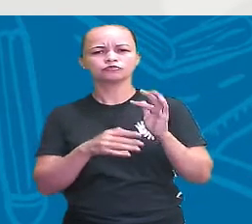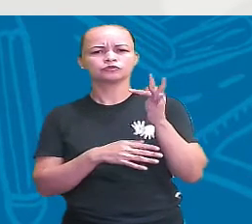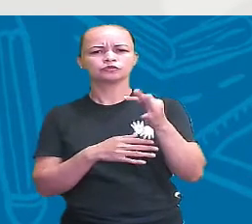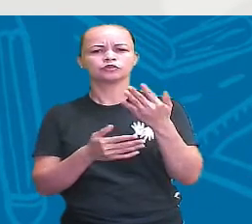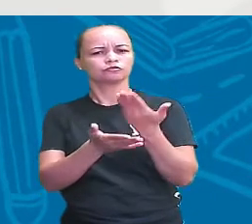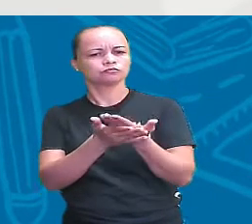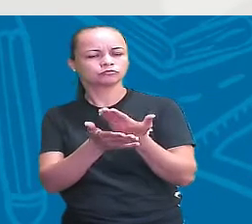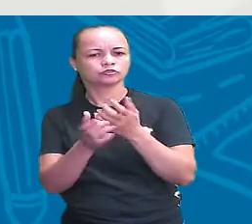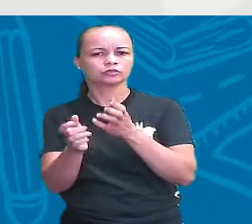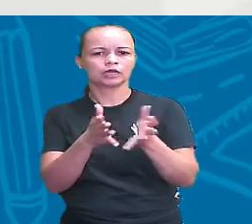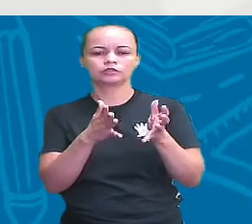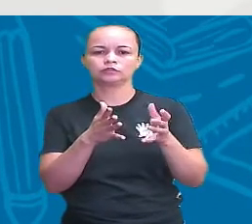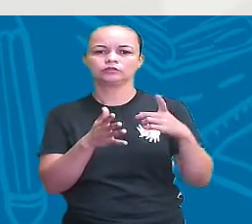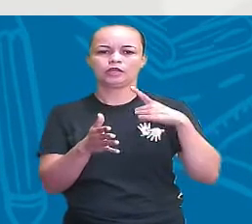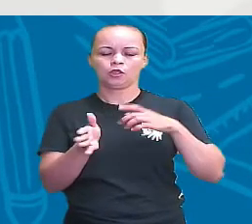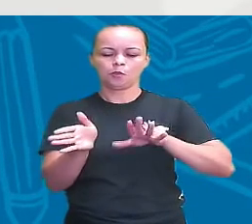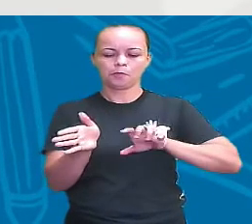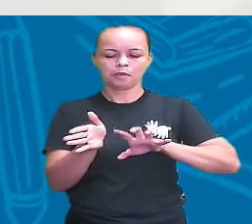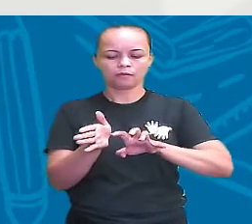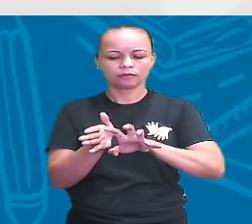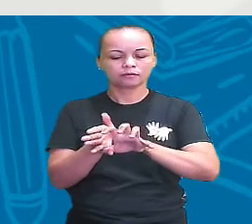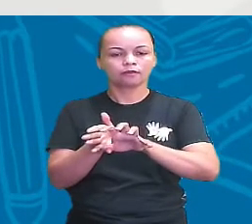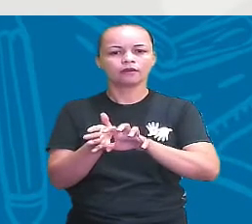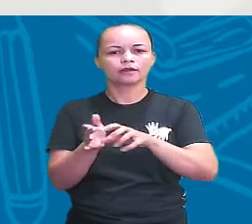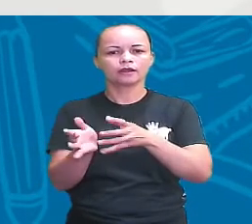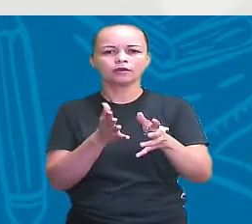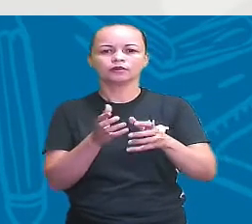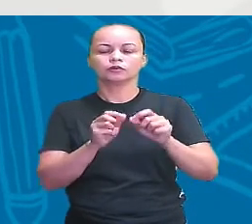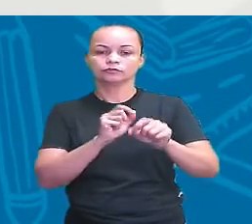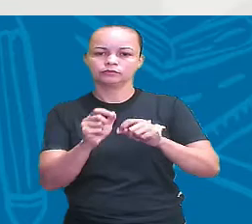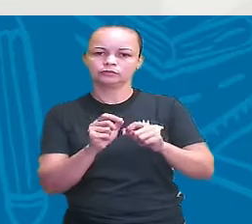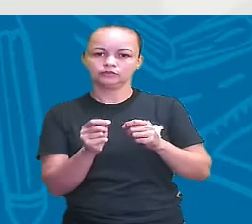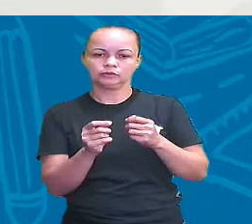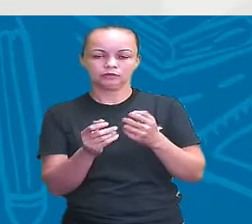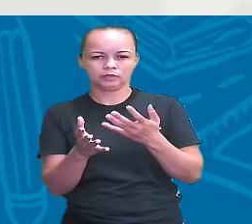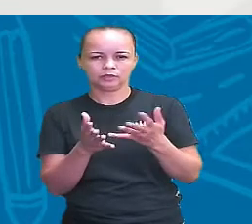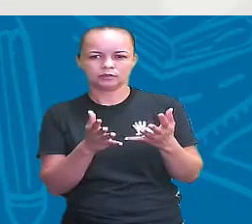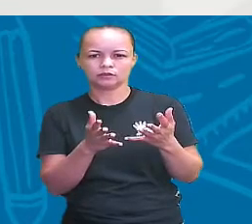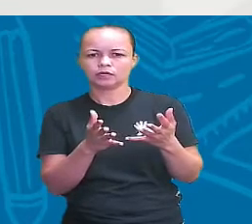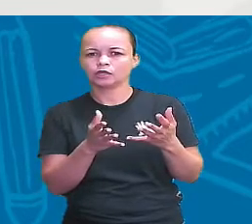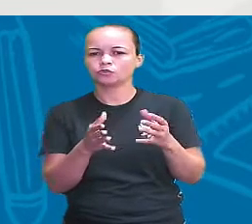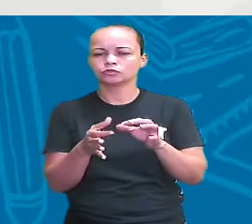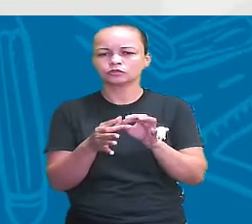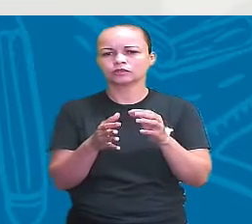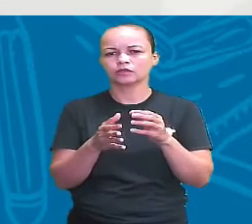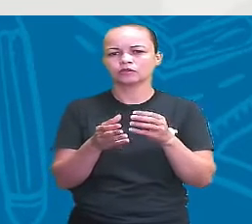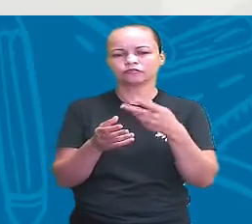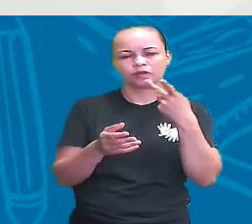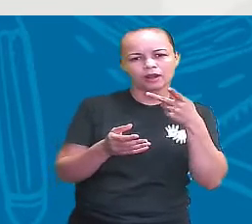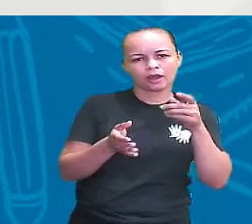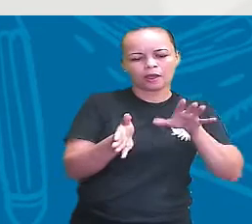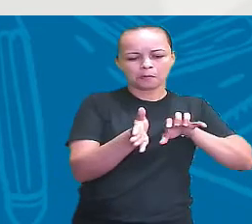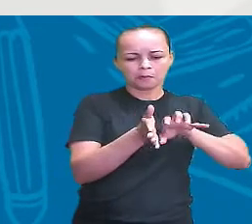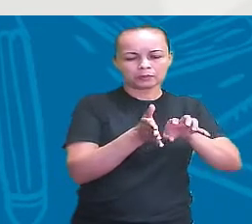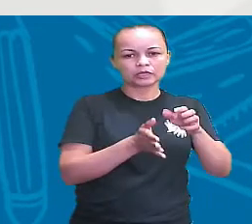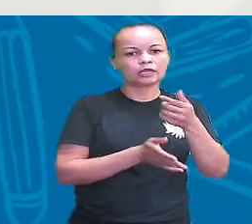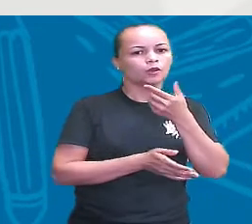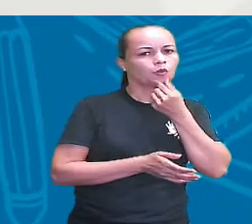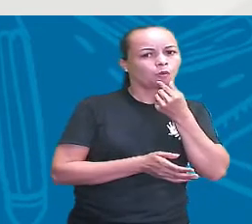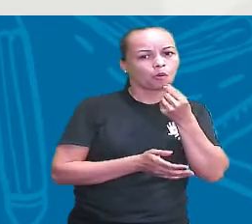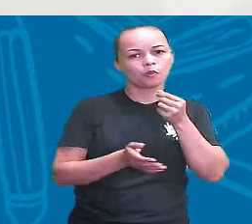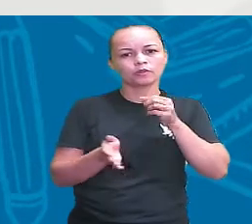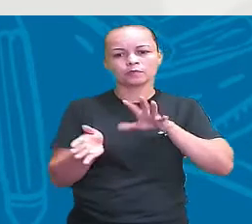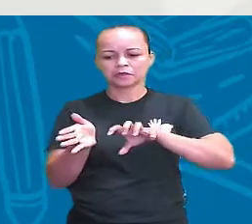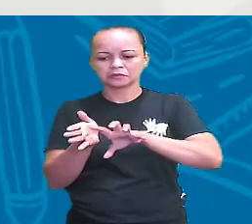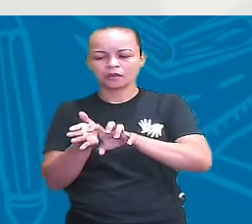Então vai ter bactérias que se reproduzem de uma forma que a chama de conjugação. Então vai ter uma bactéria que a gente vai falar aqui de forma genérica, que é macho, e uma